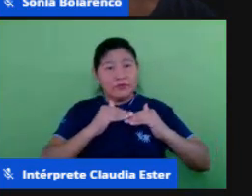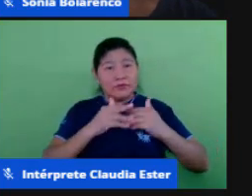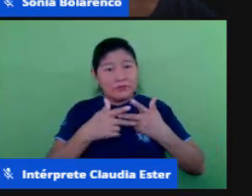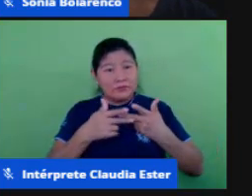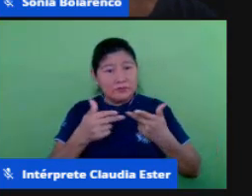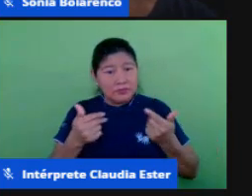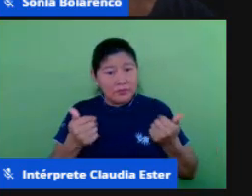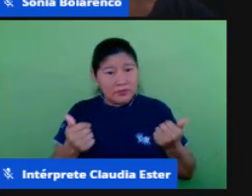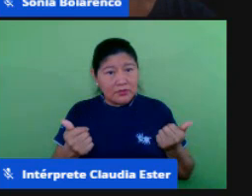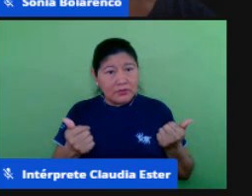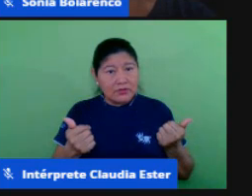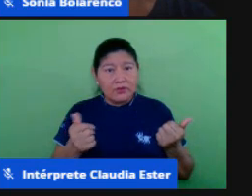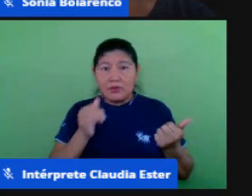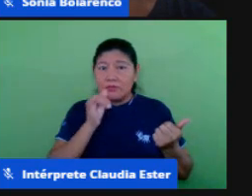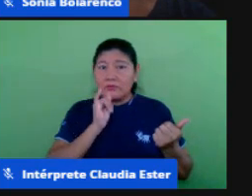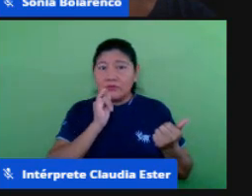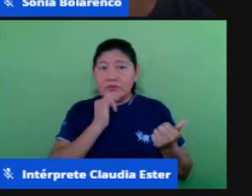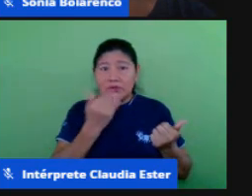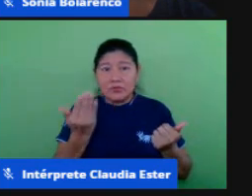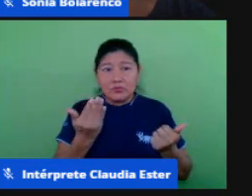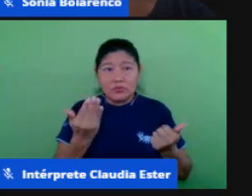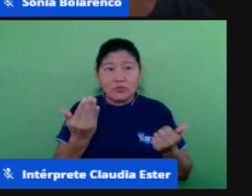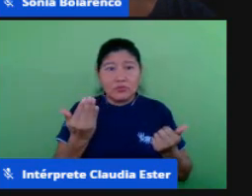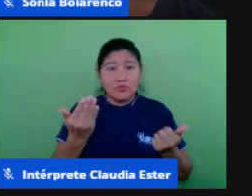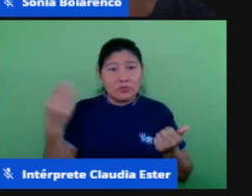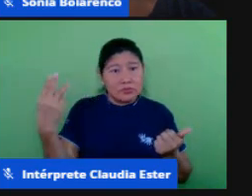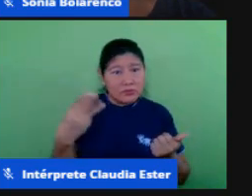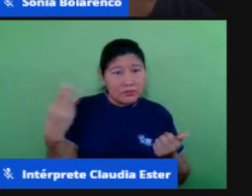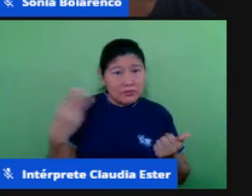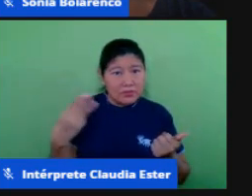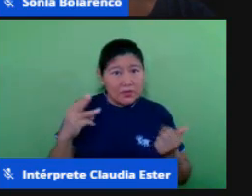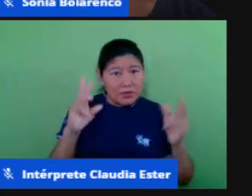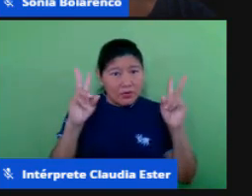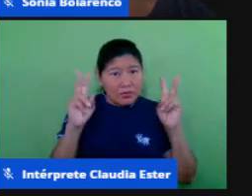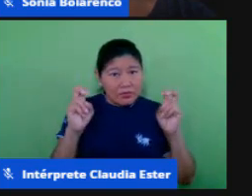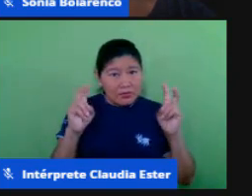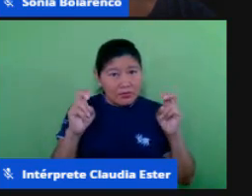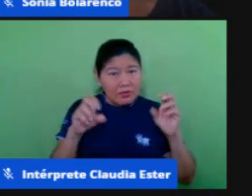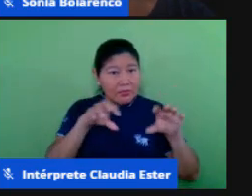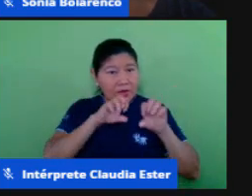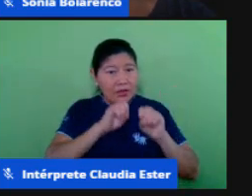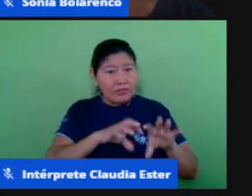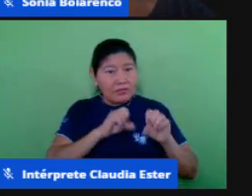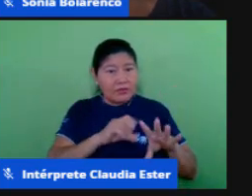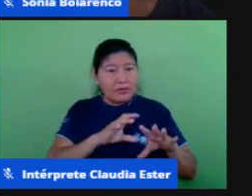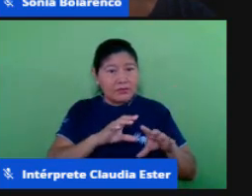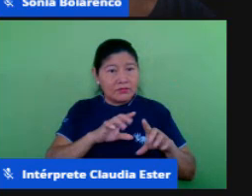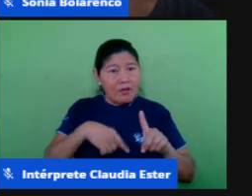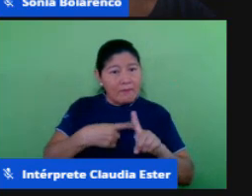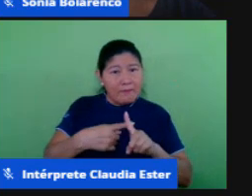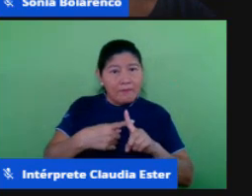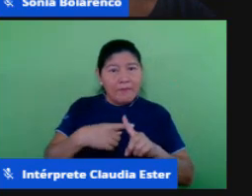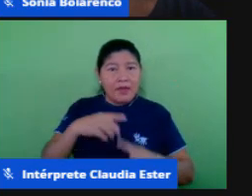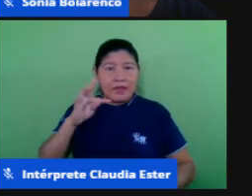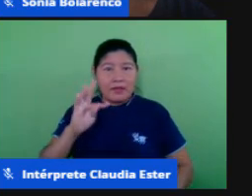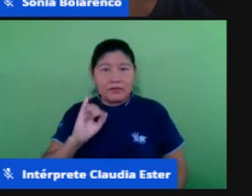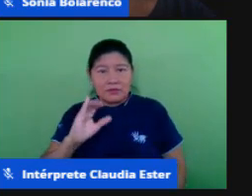último elemento educação e tics nós conseguimos também